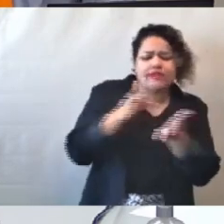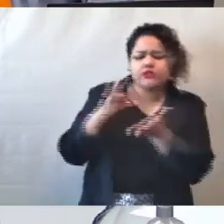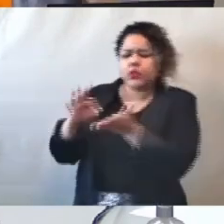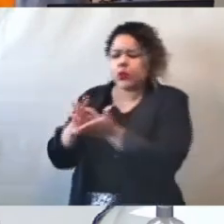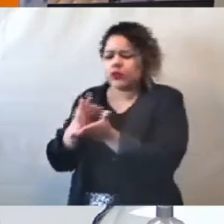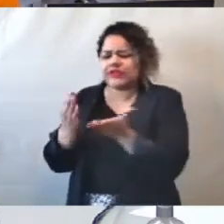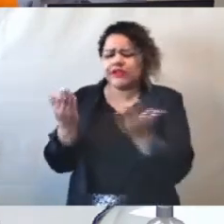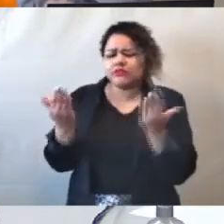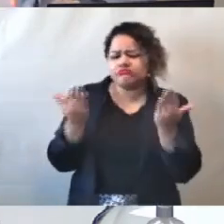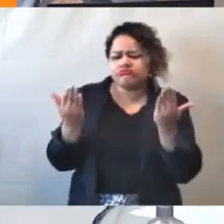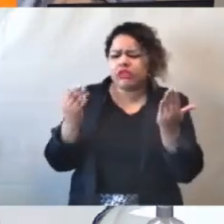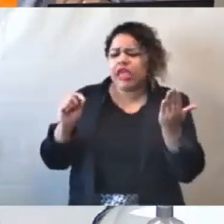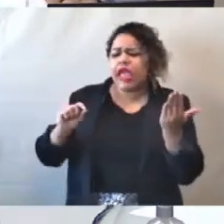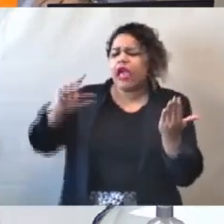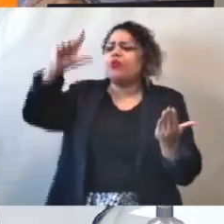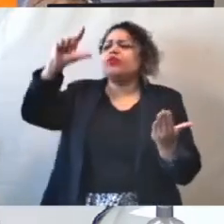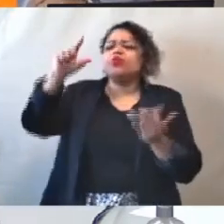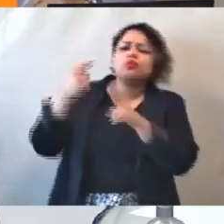valor?